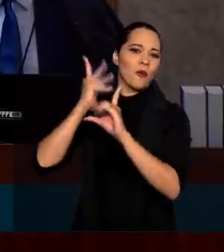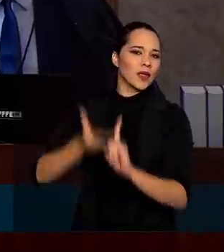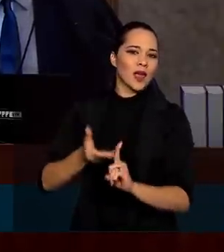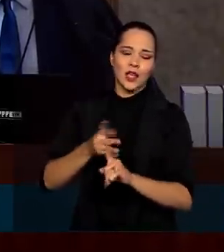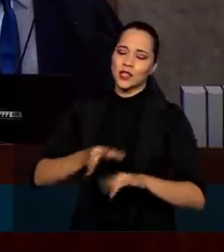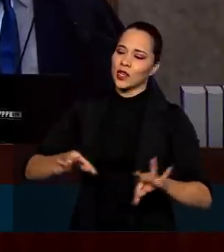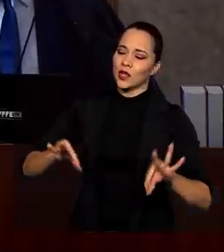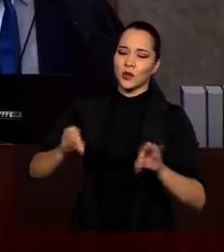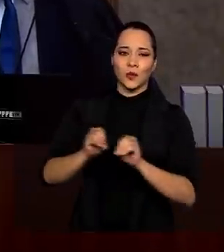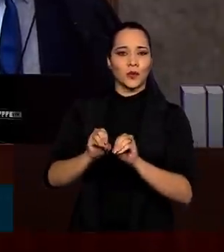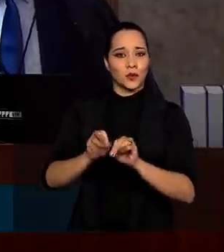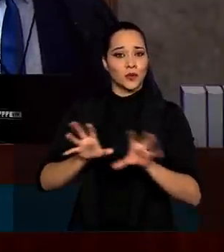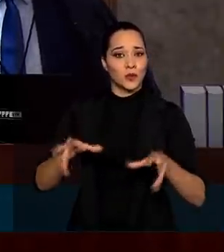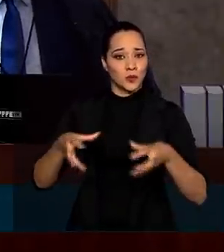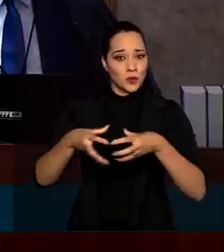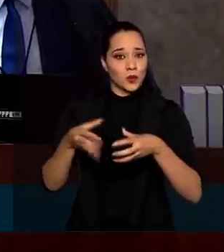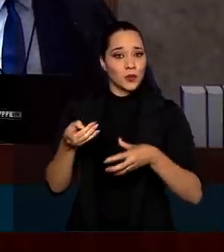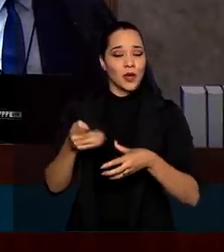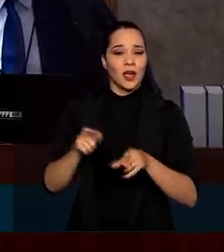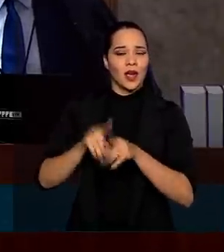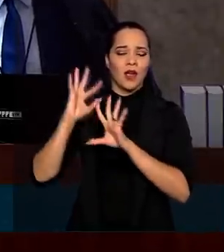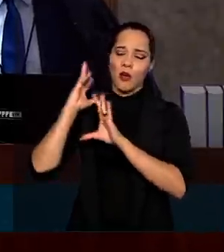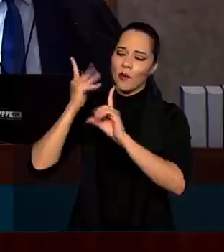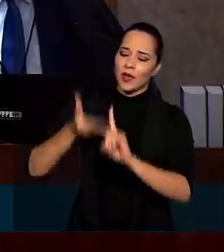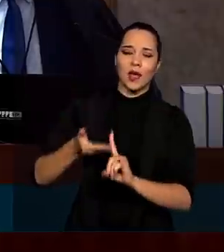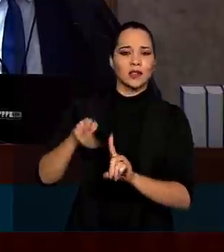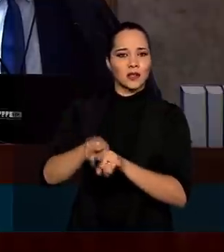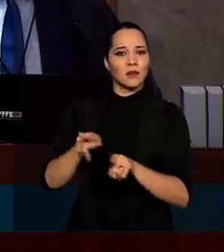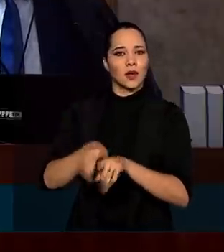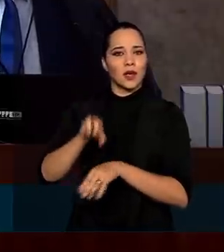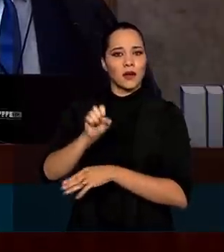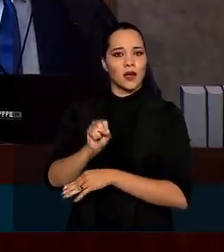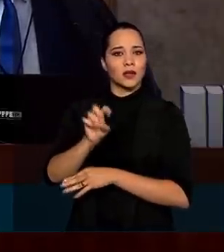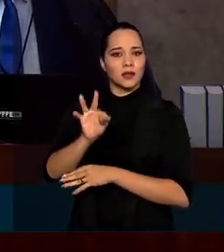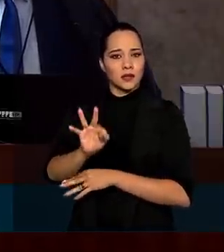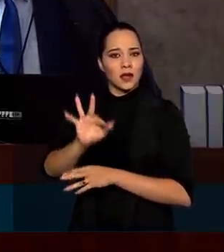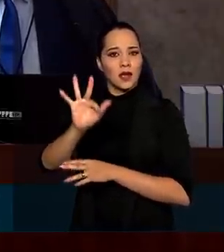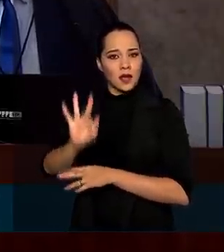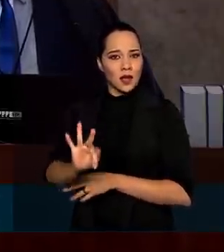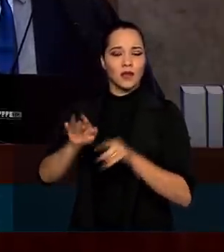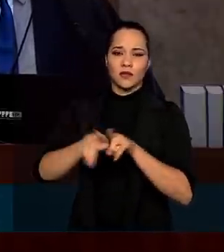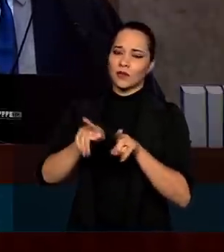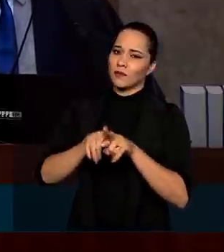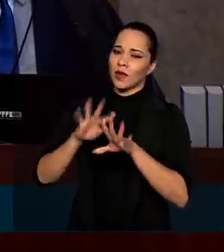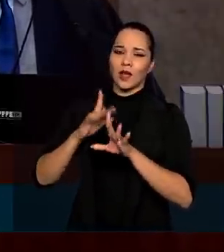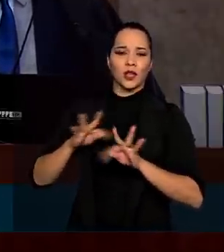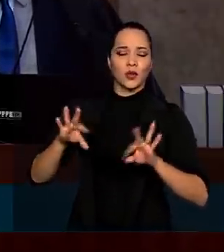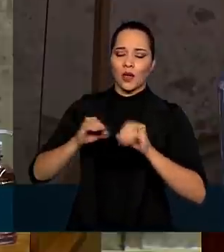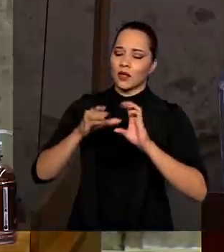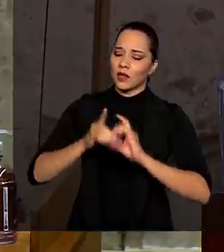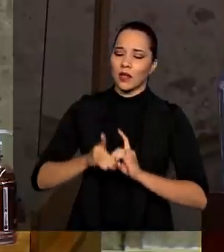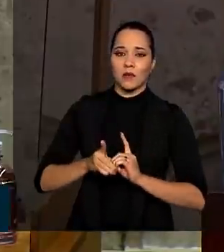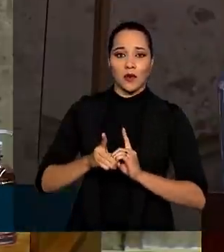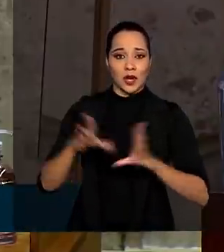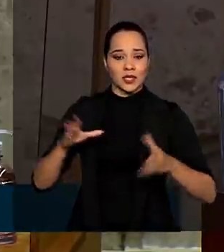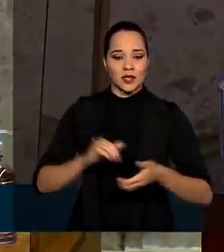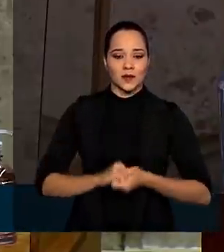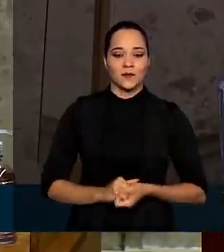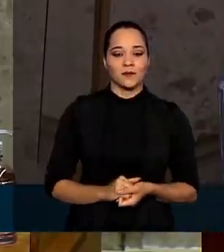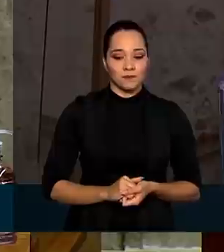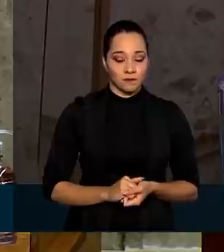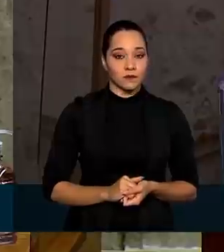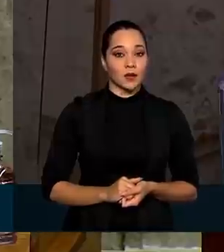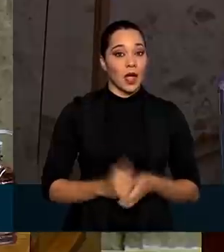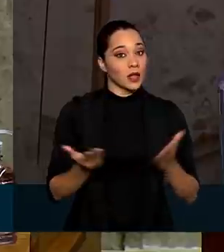corte, é um gesto em homenagem ao Supremo Tribunal Federal, é um gesto em homenagem à democracia. Até mesmo a